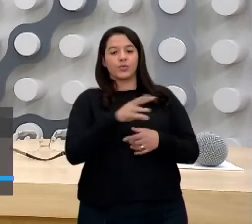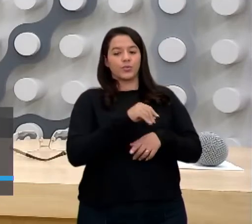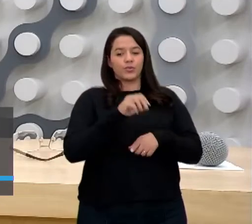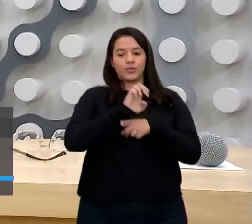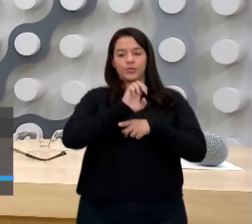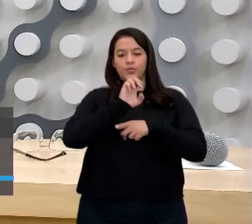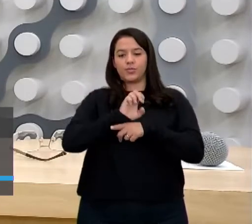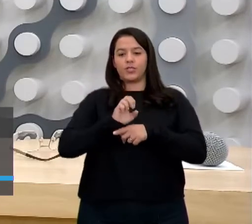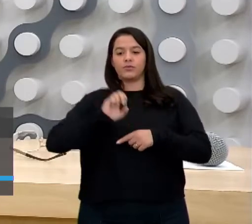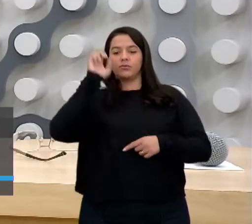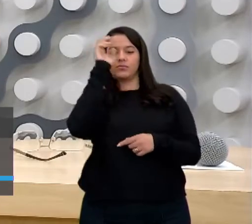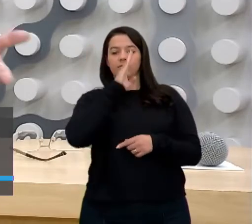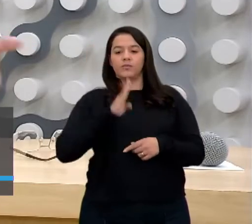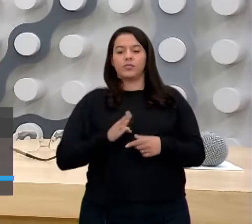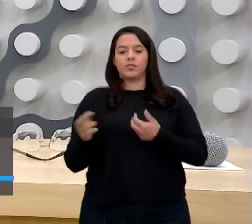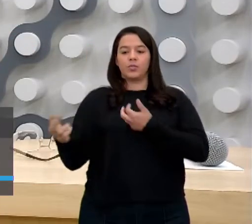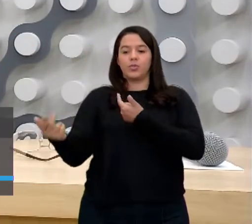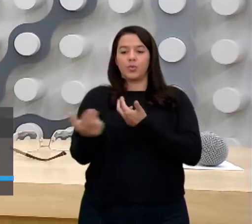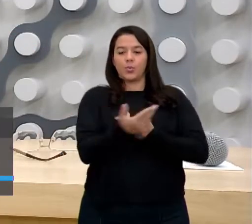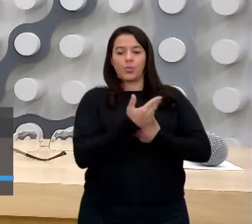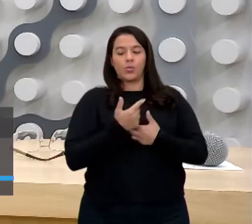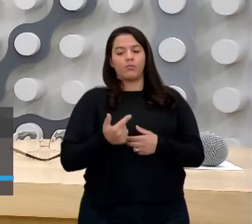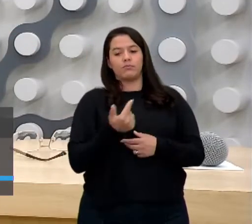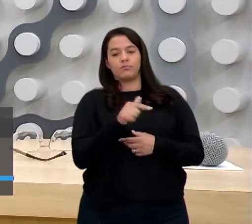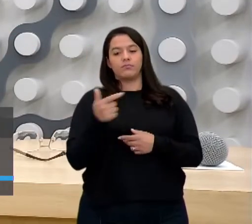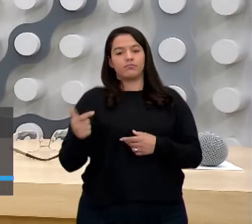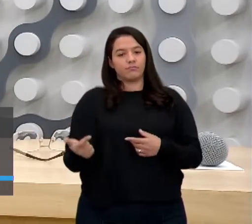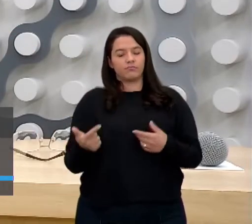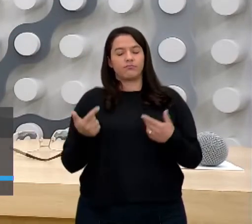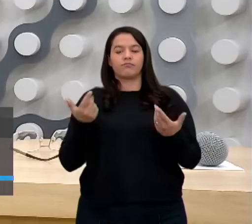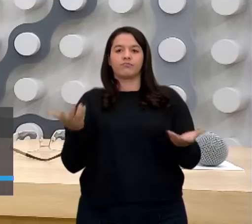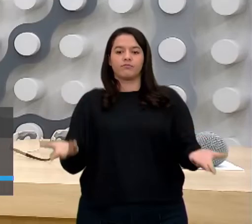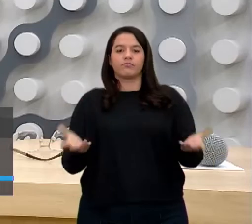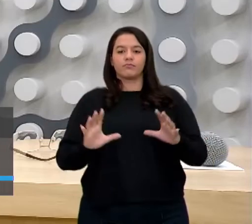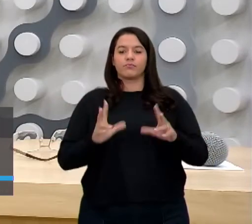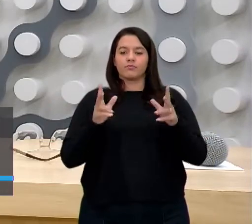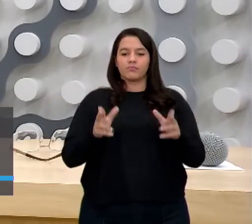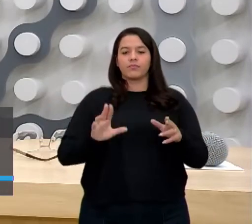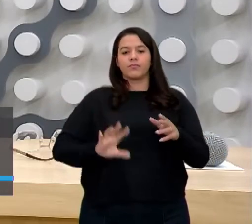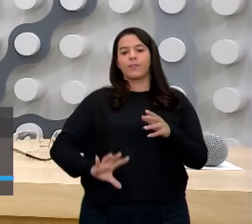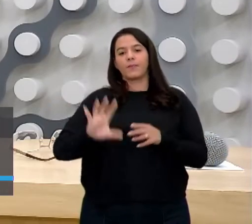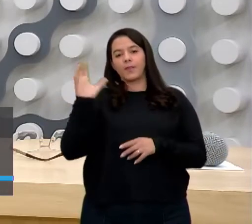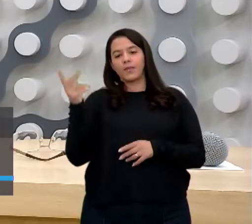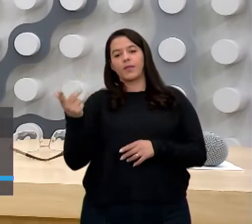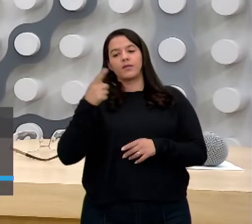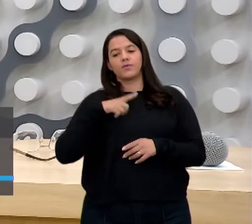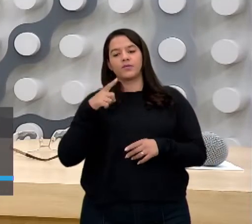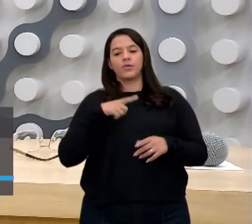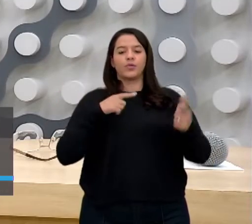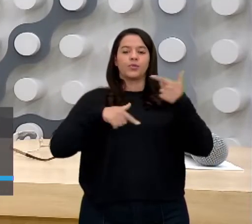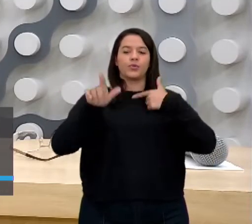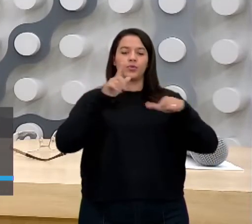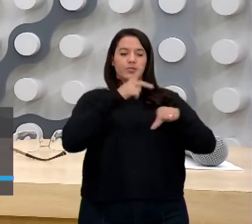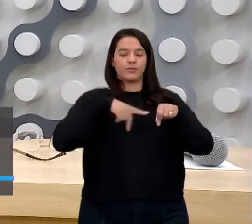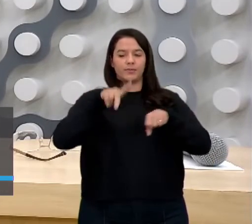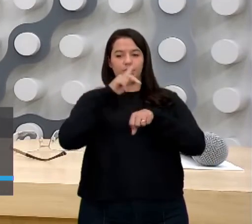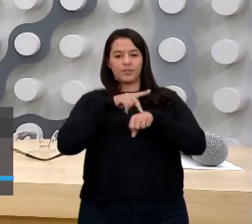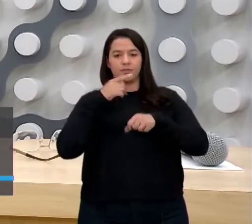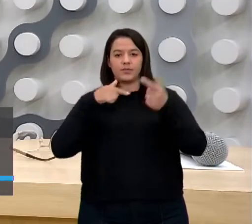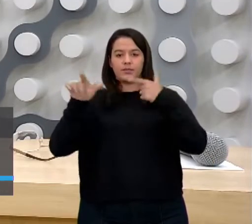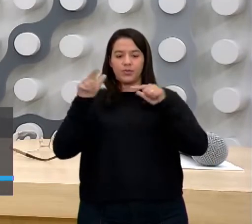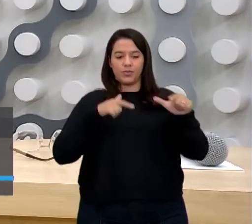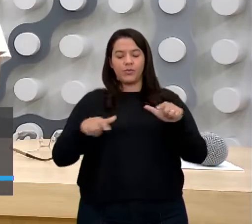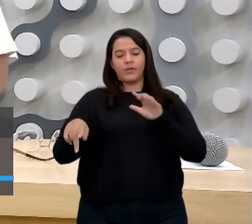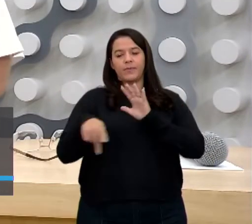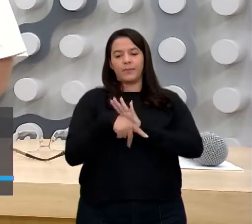iguais na relação socioeconômica, como acontece nos países dos outros continentes, tá certo? Ou os próprios